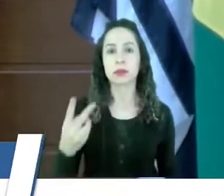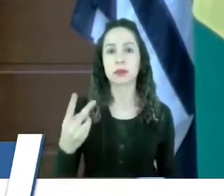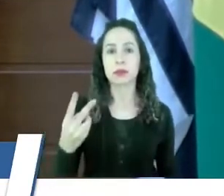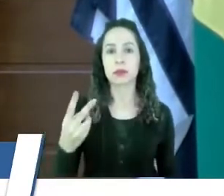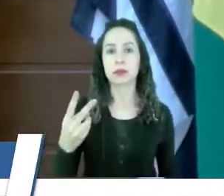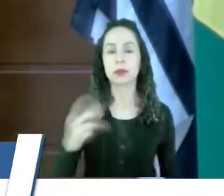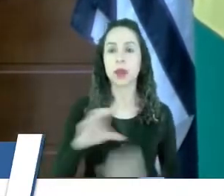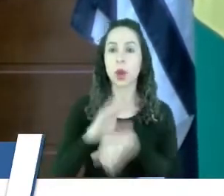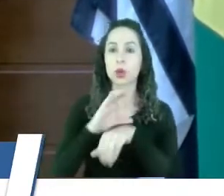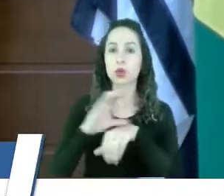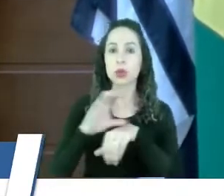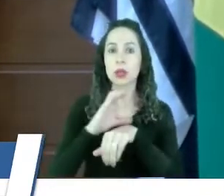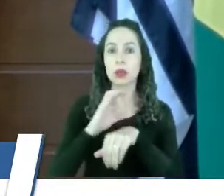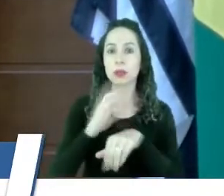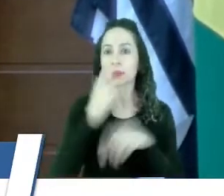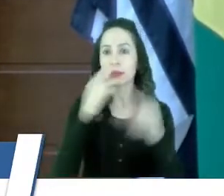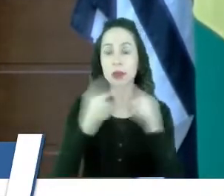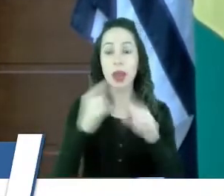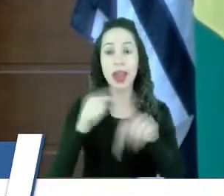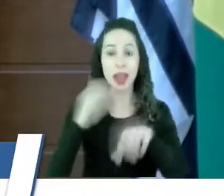Que ele é bem claro.